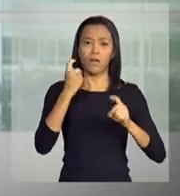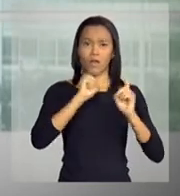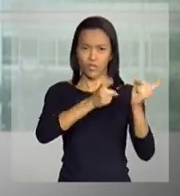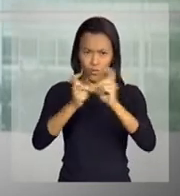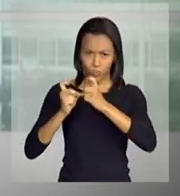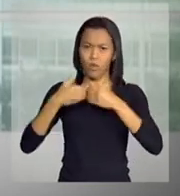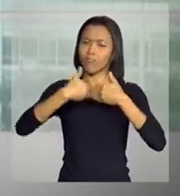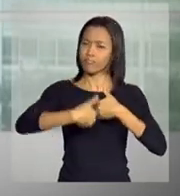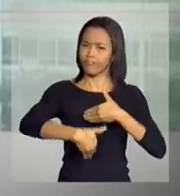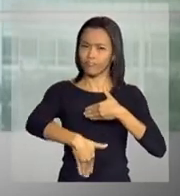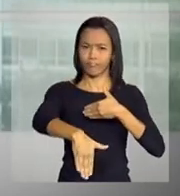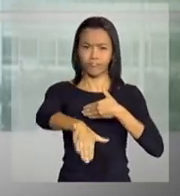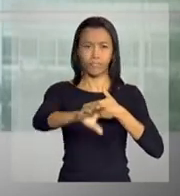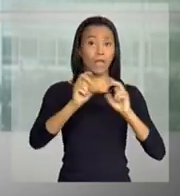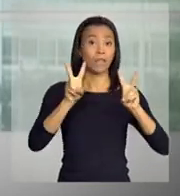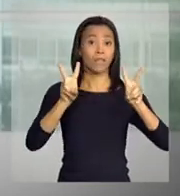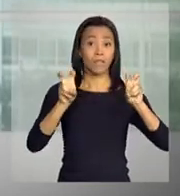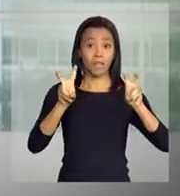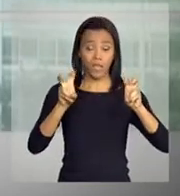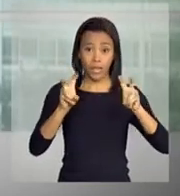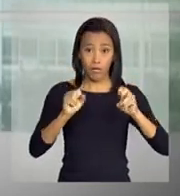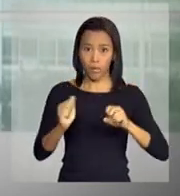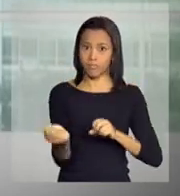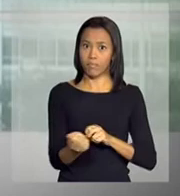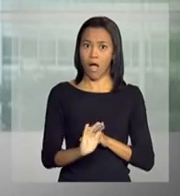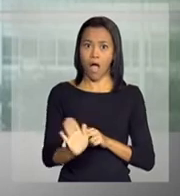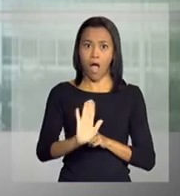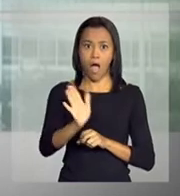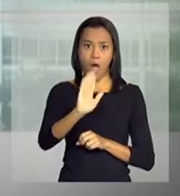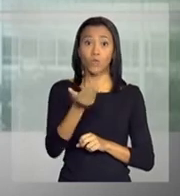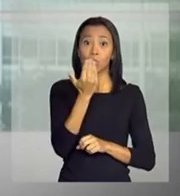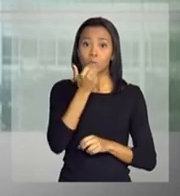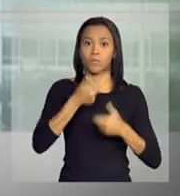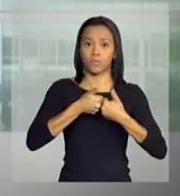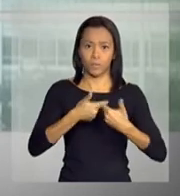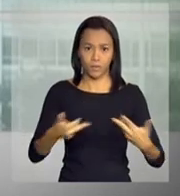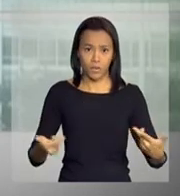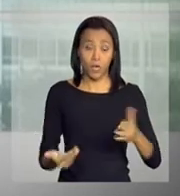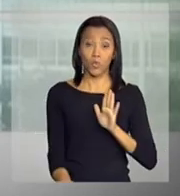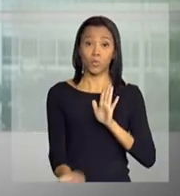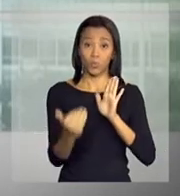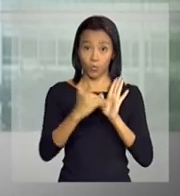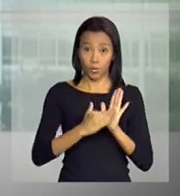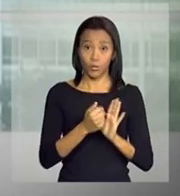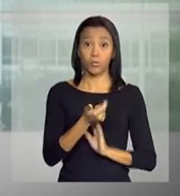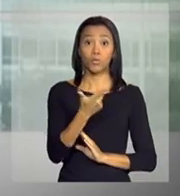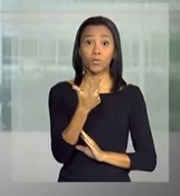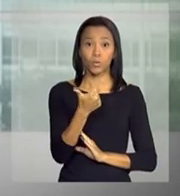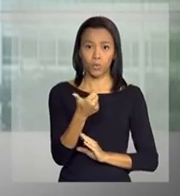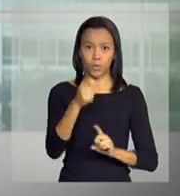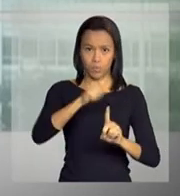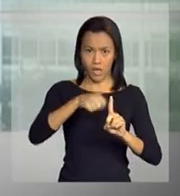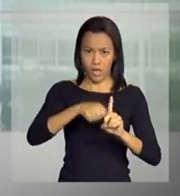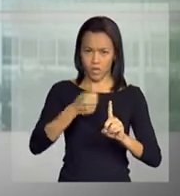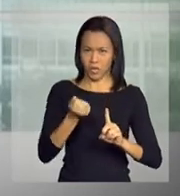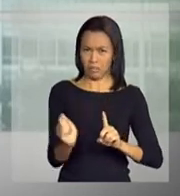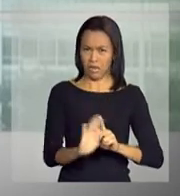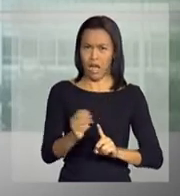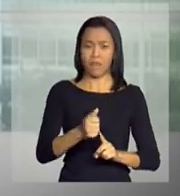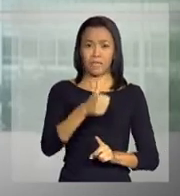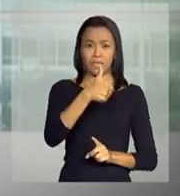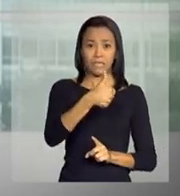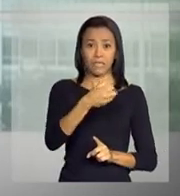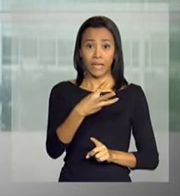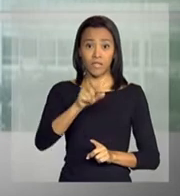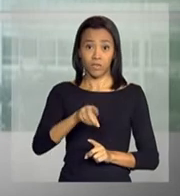seguem ao longo do dia com o tema alta nos preços da alimentação. Nos últimos 12 meses, os alimentos tiveram aumento de 13